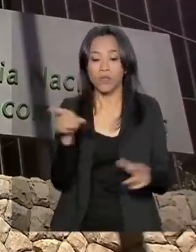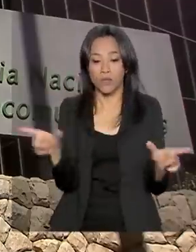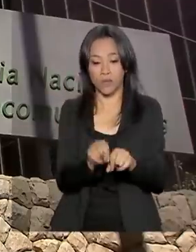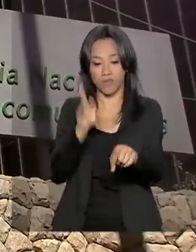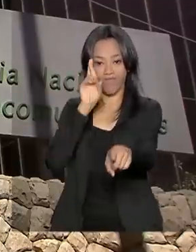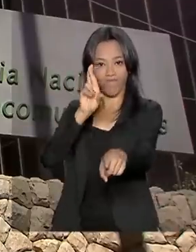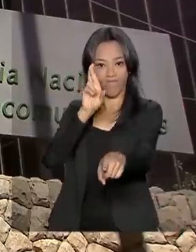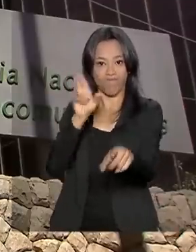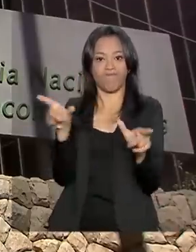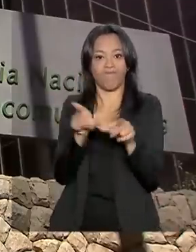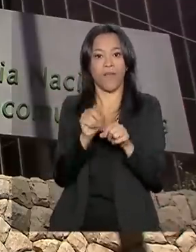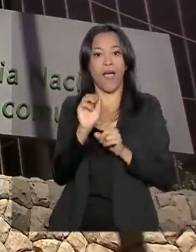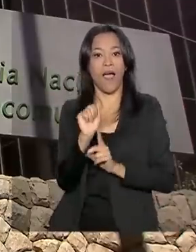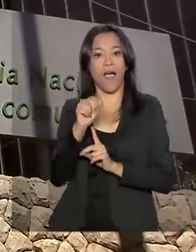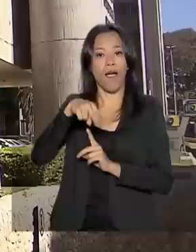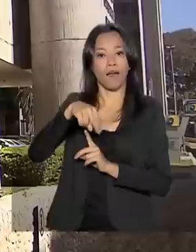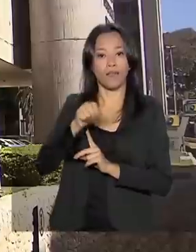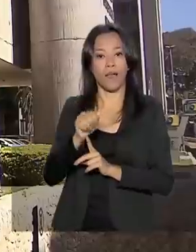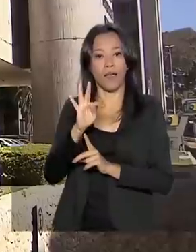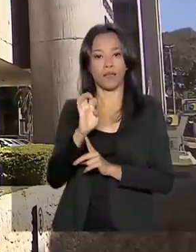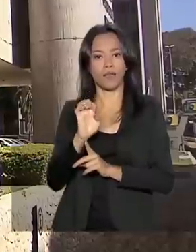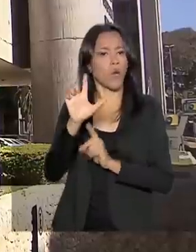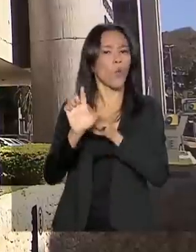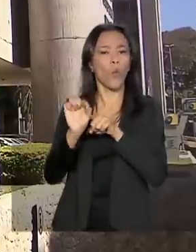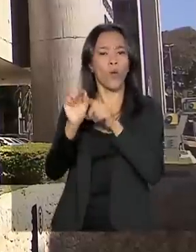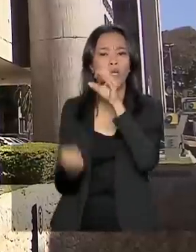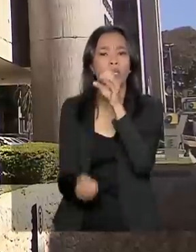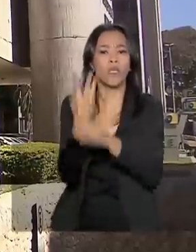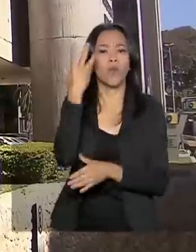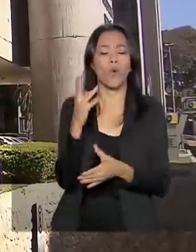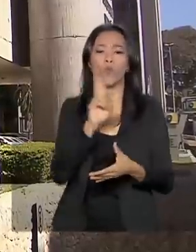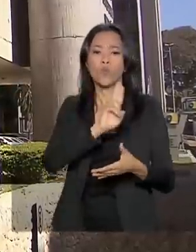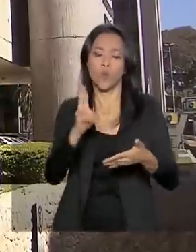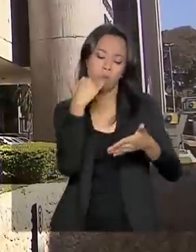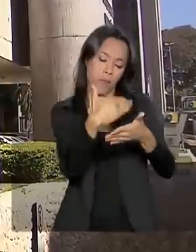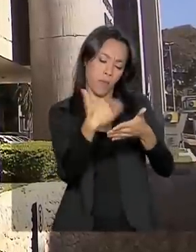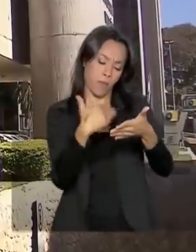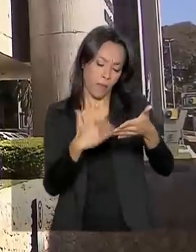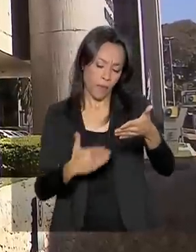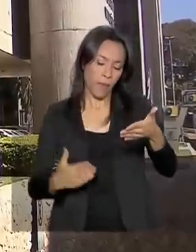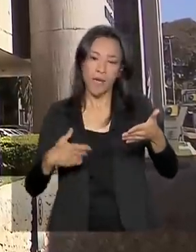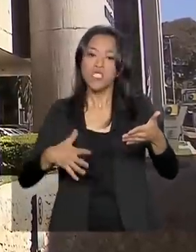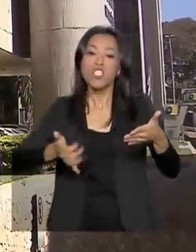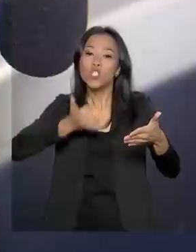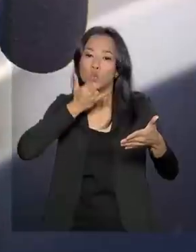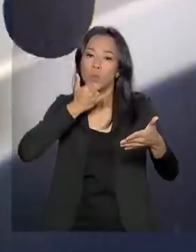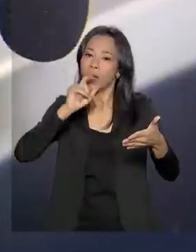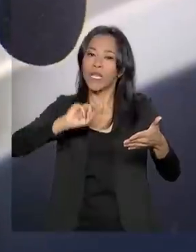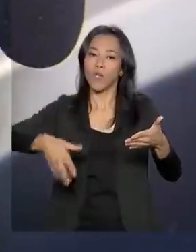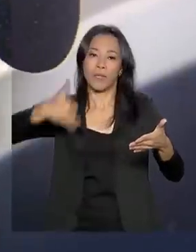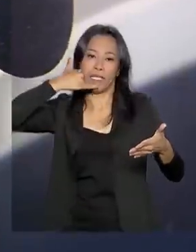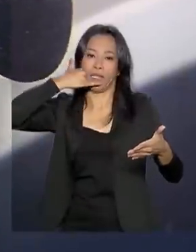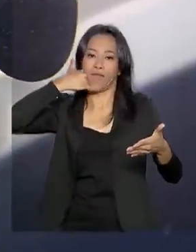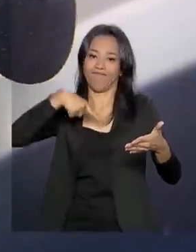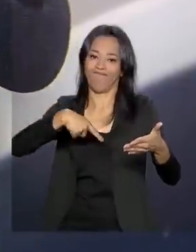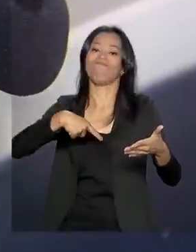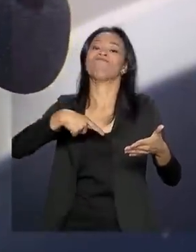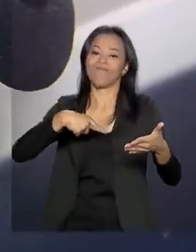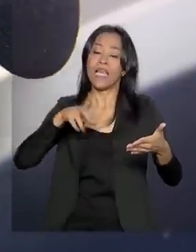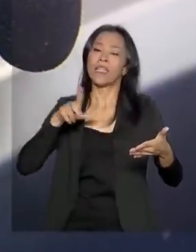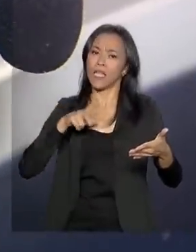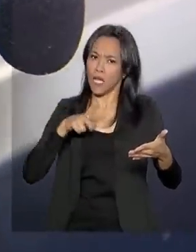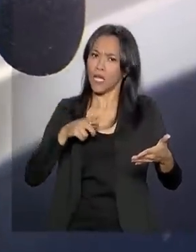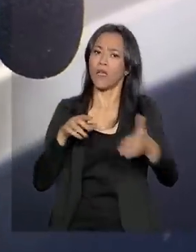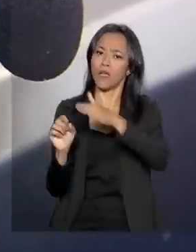Nacional de Telefonia, a Anatel, criou a lista nacional de não perturbe. As empresas terão um